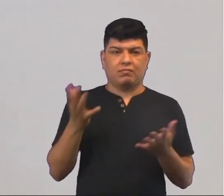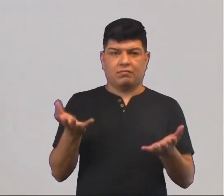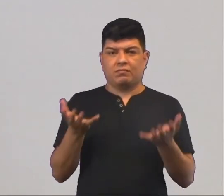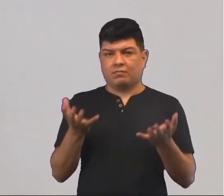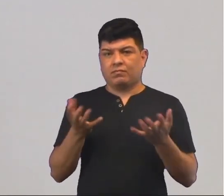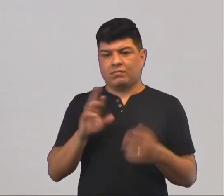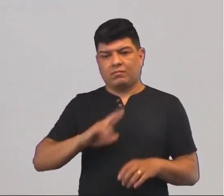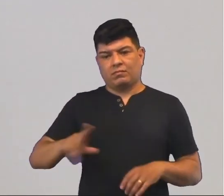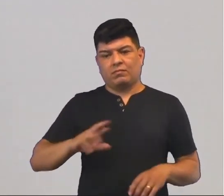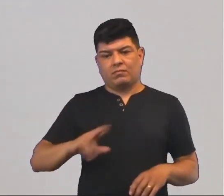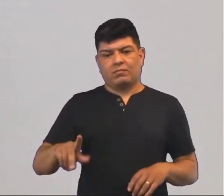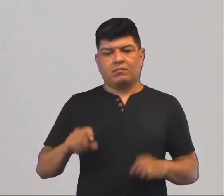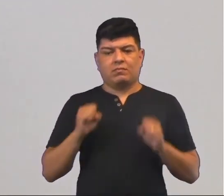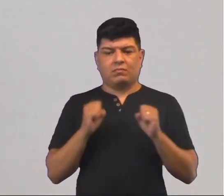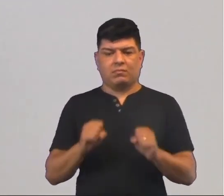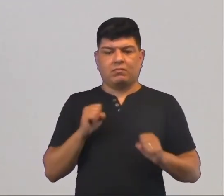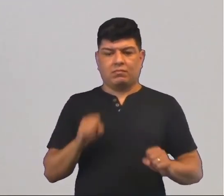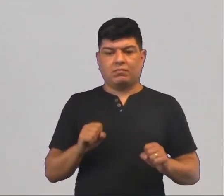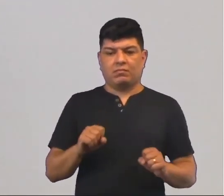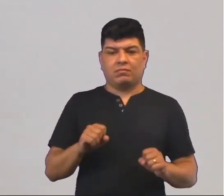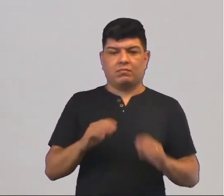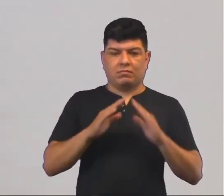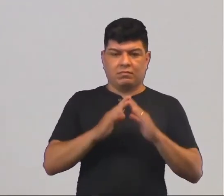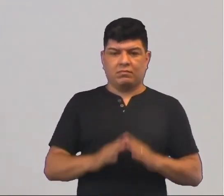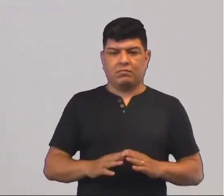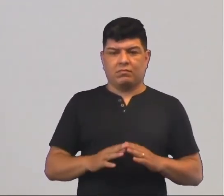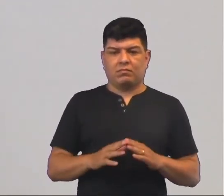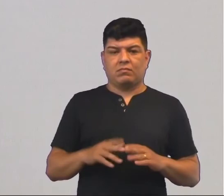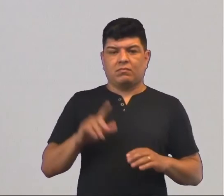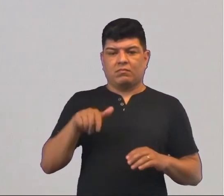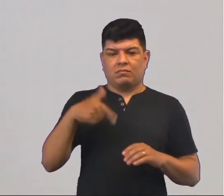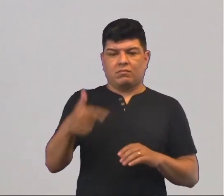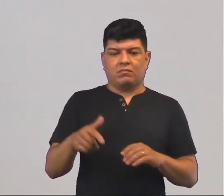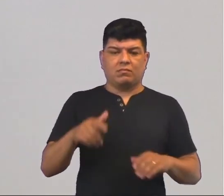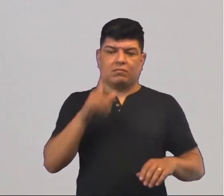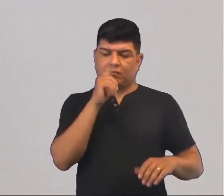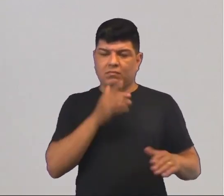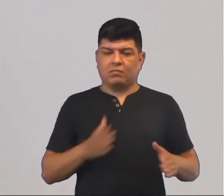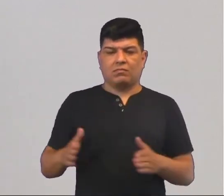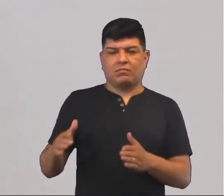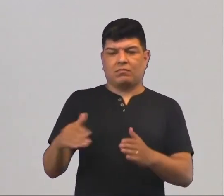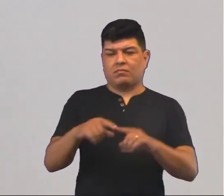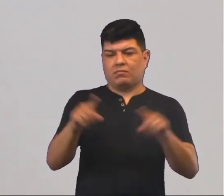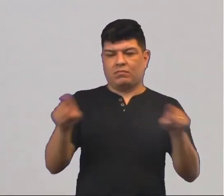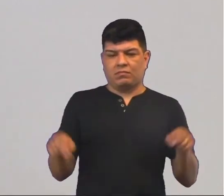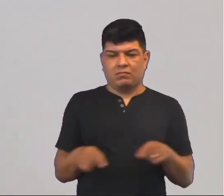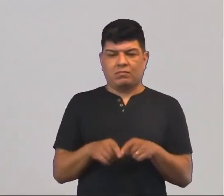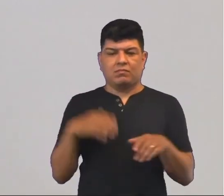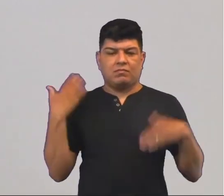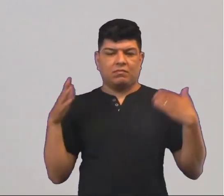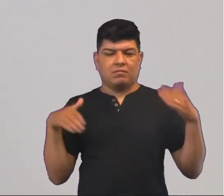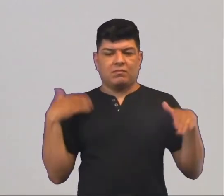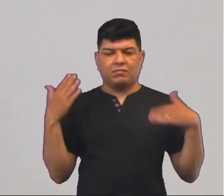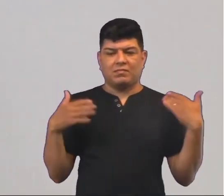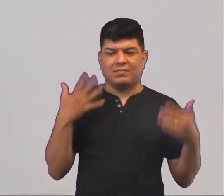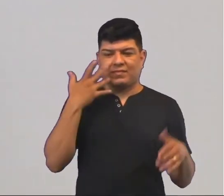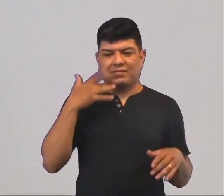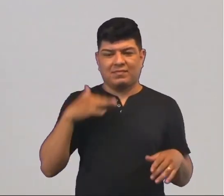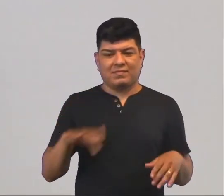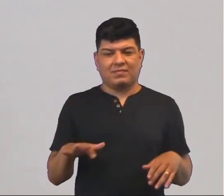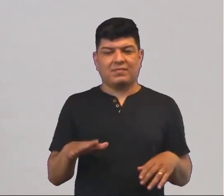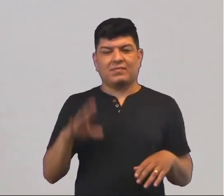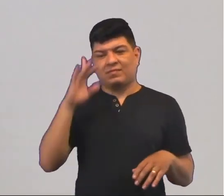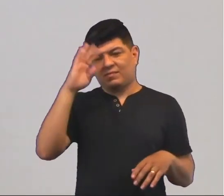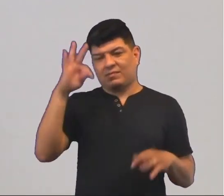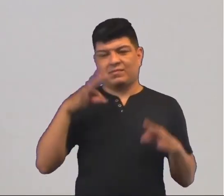está ali porque ele quer. Se ele pudesse optar, ele ia dizer, pô, quero morar num condomínio fechado com piscina, área de lazer, área para estar com a criançada.